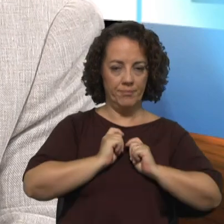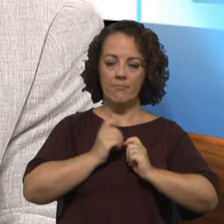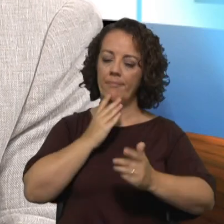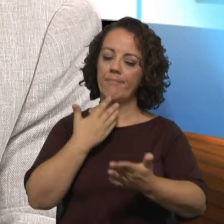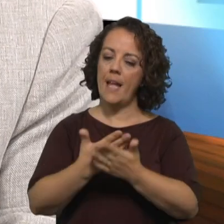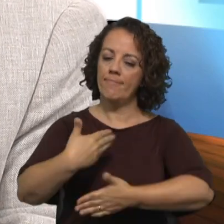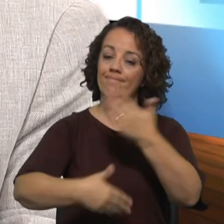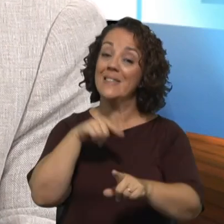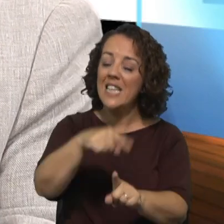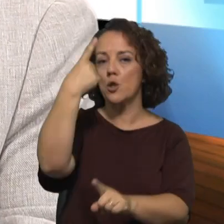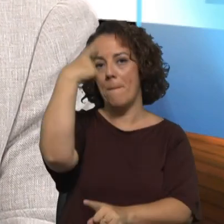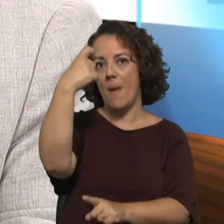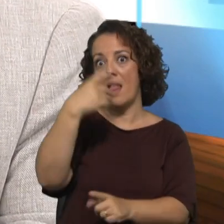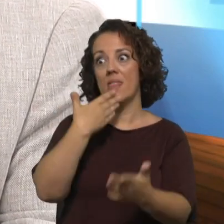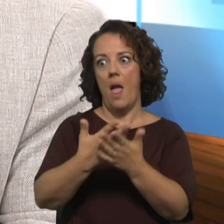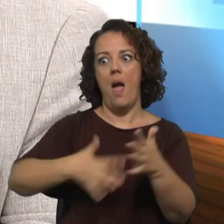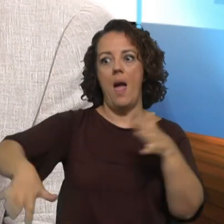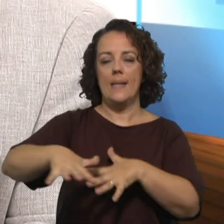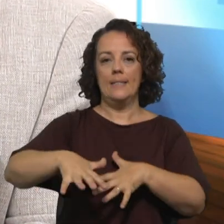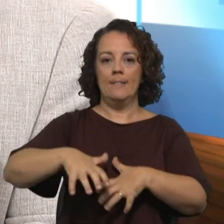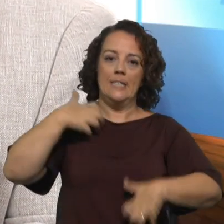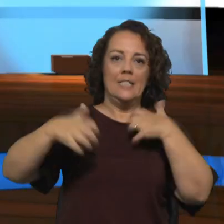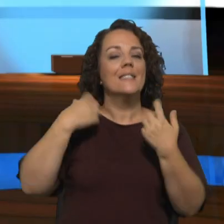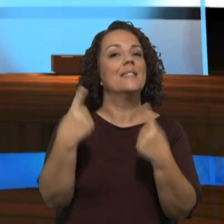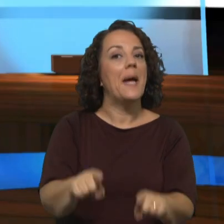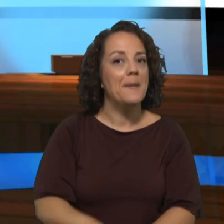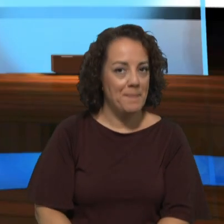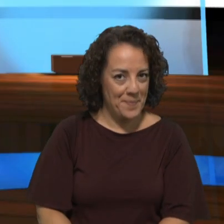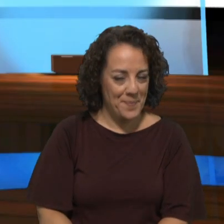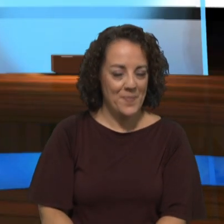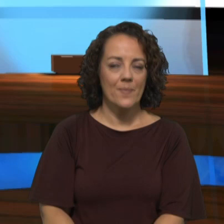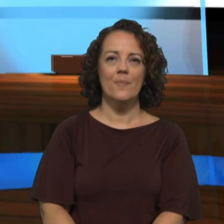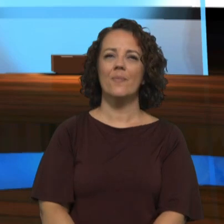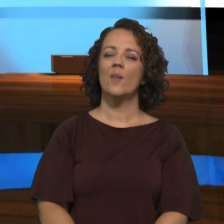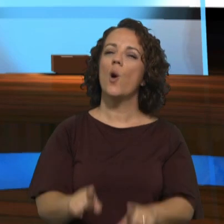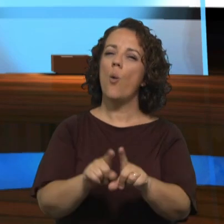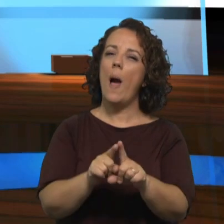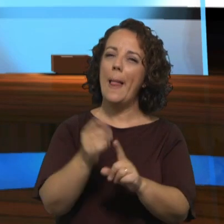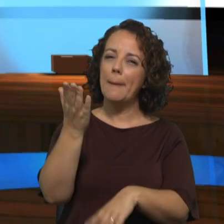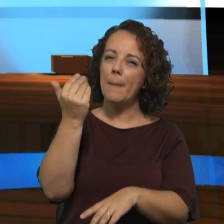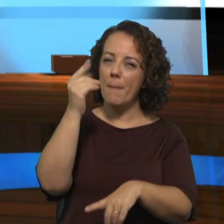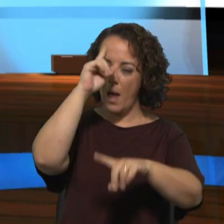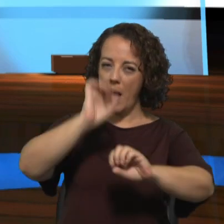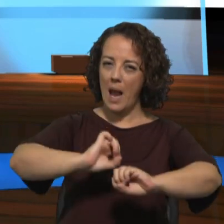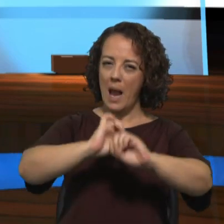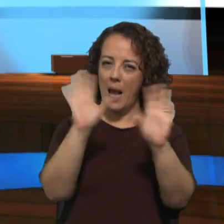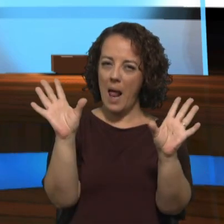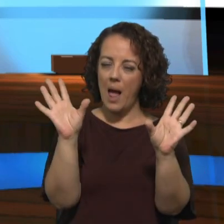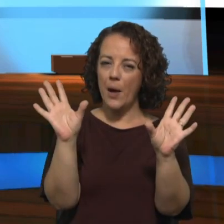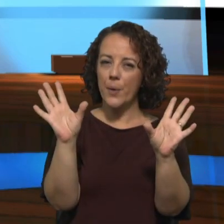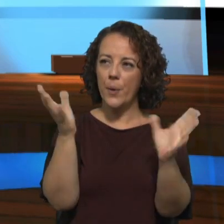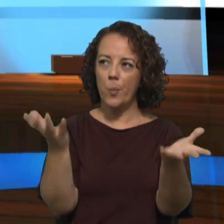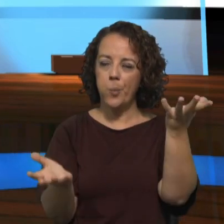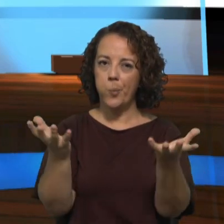da sinodalidade e por isso é que eles incomodam tanta gente. Há ainda uma indefinição entre aquilo que é uma zona de sombra entre o